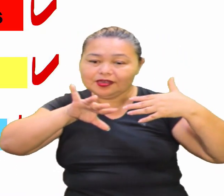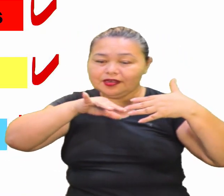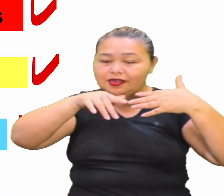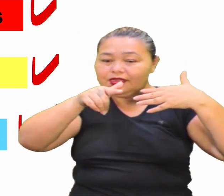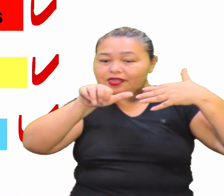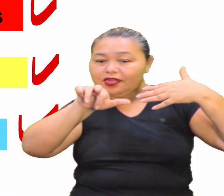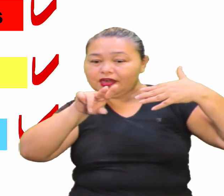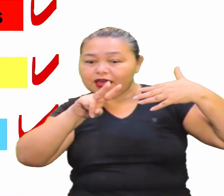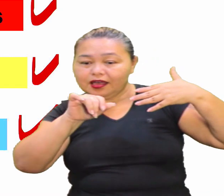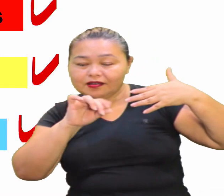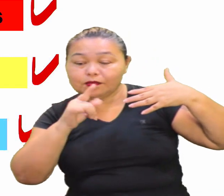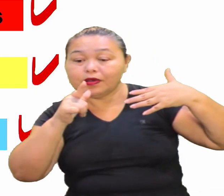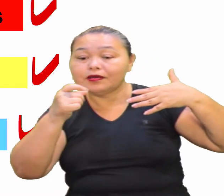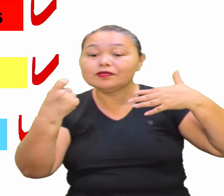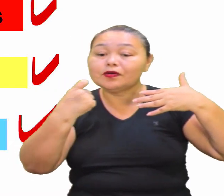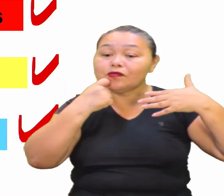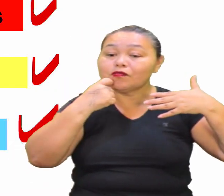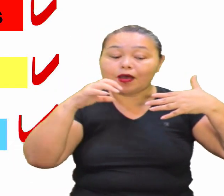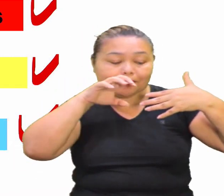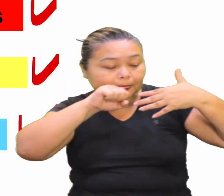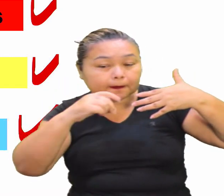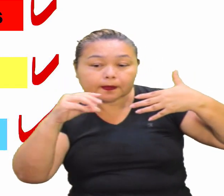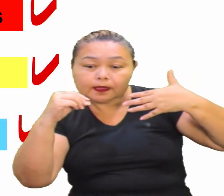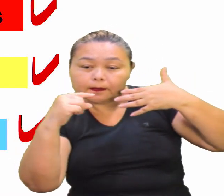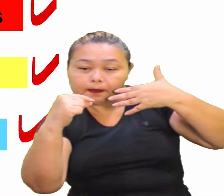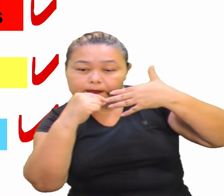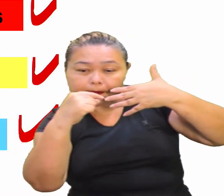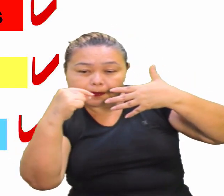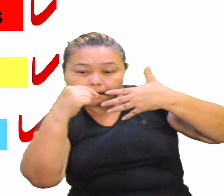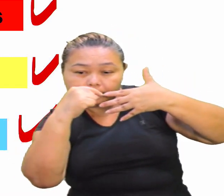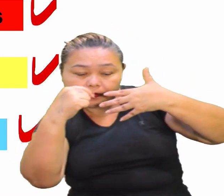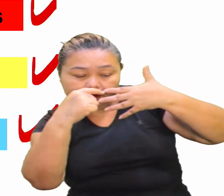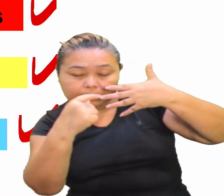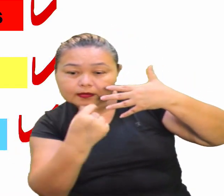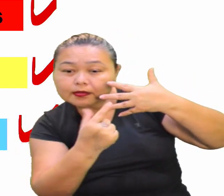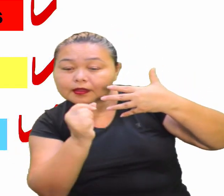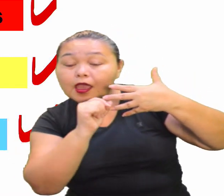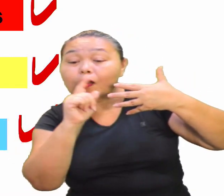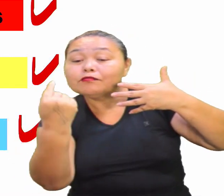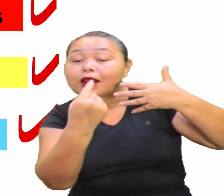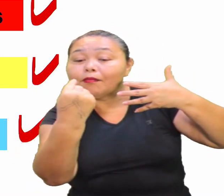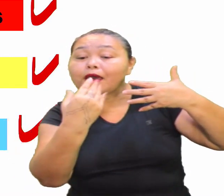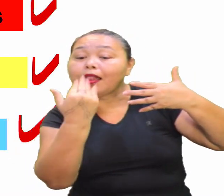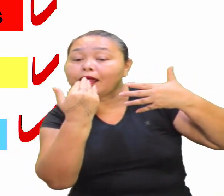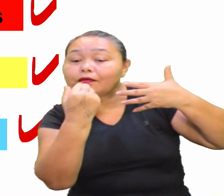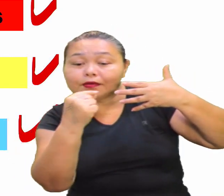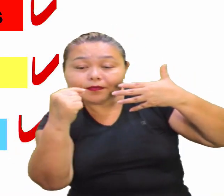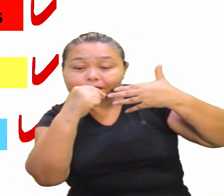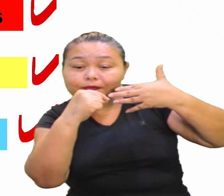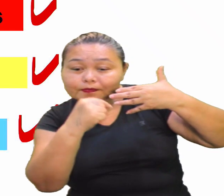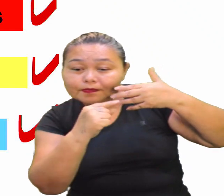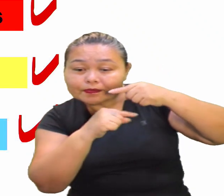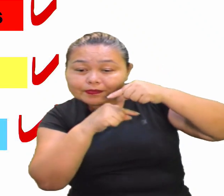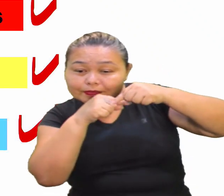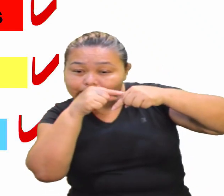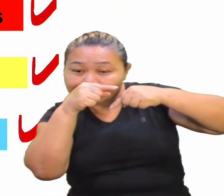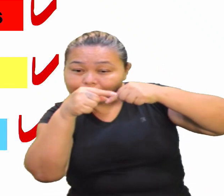larvas Para outros animais aquáticos Eles são os primeiros alimentos De muitas das nossas